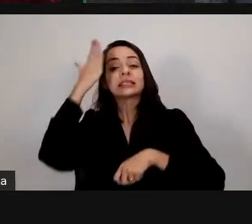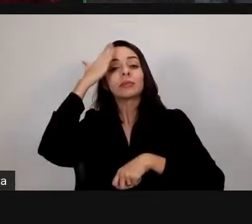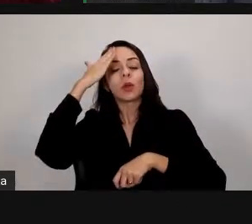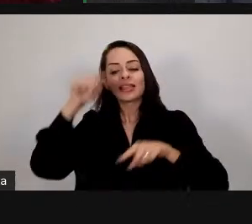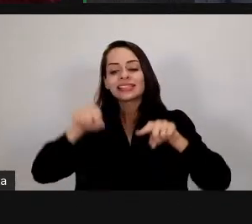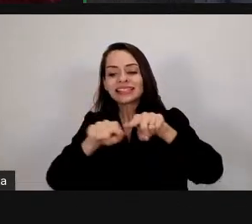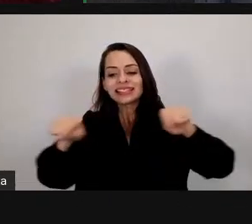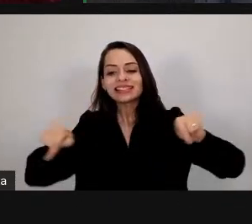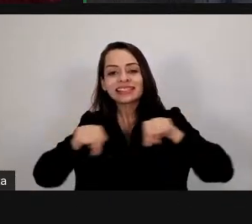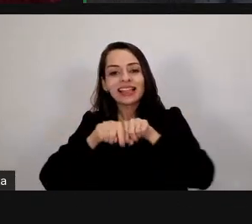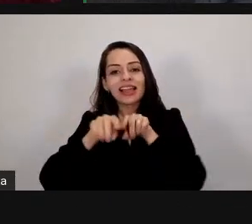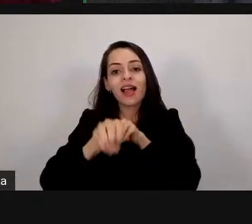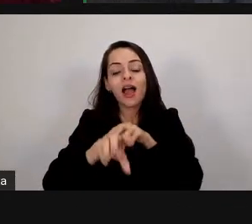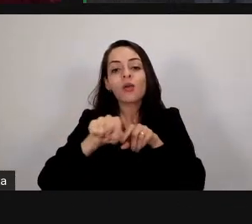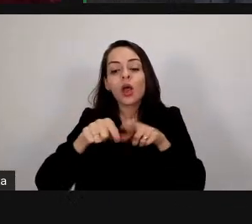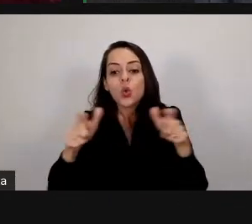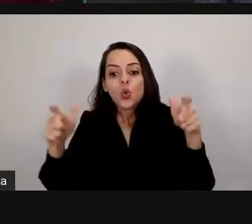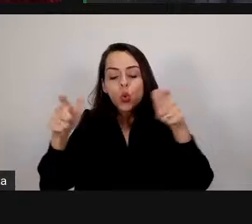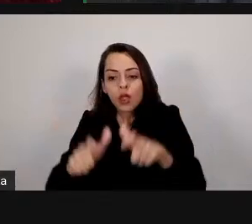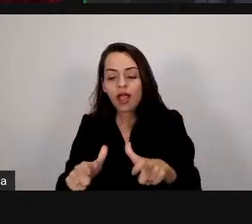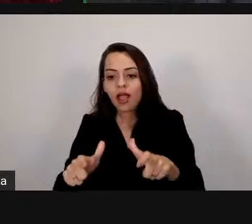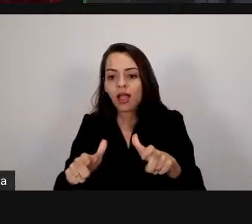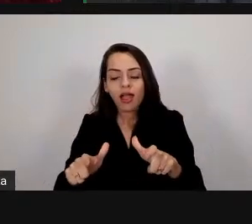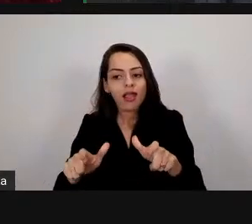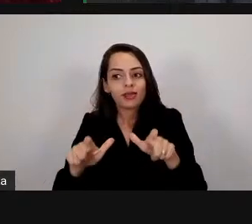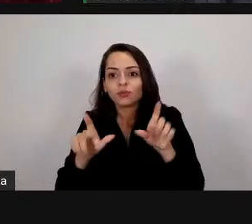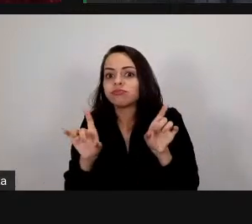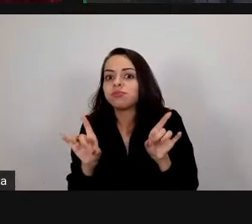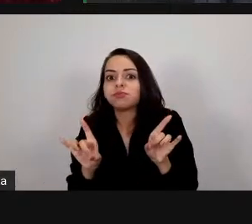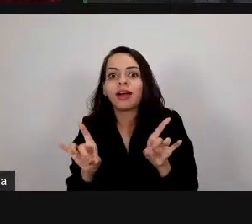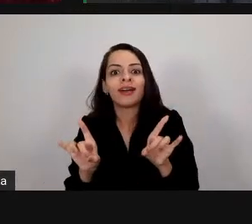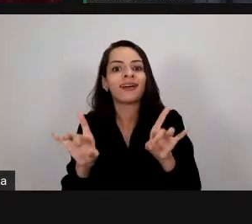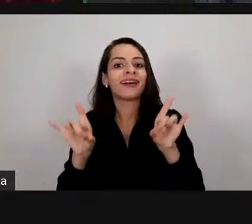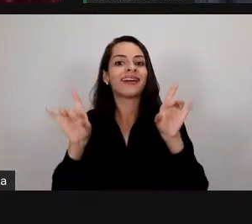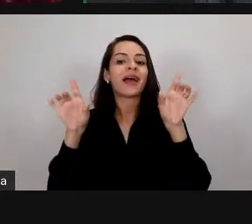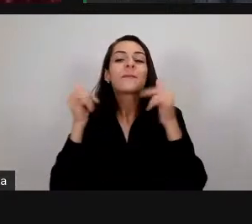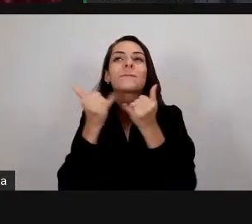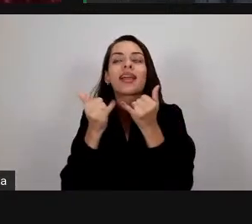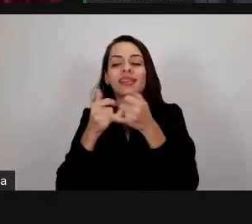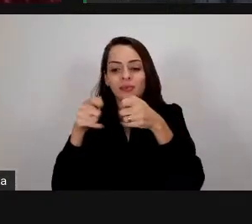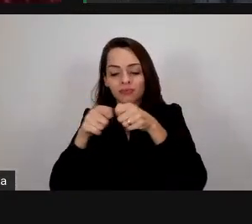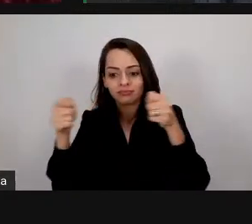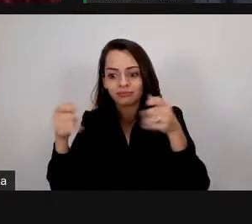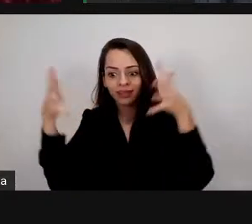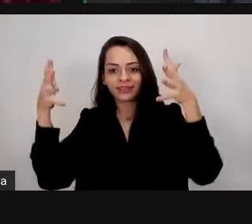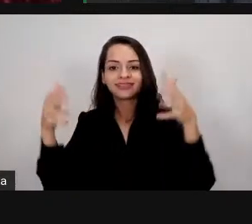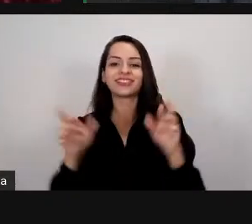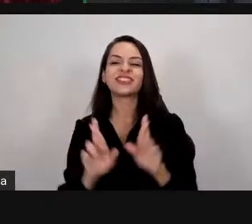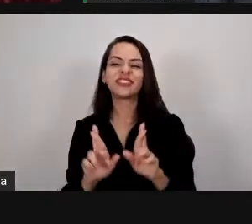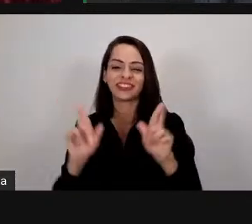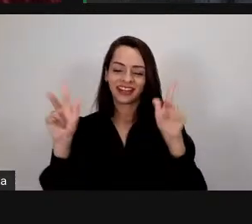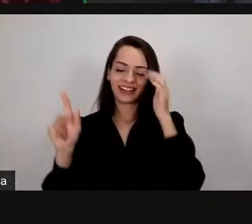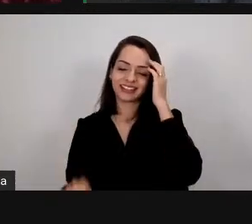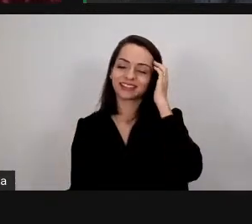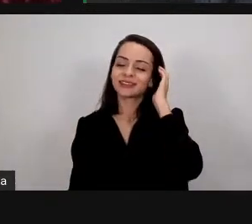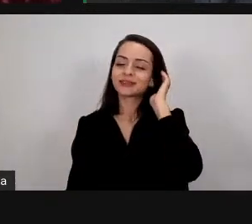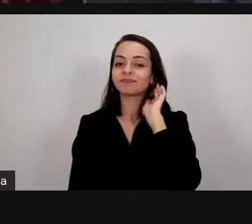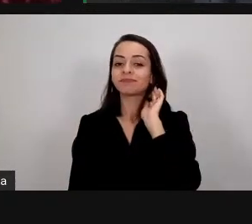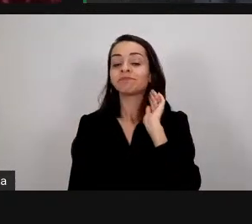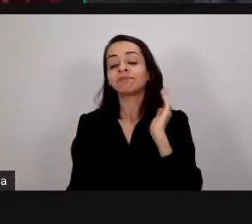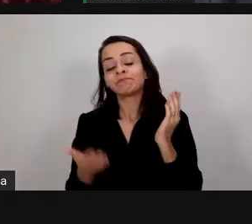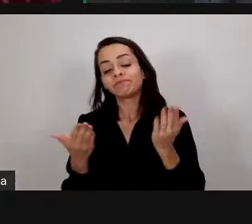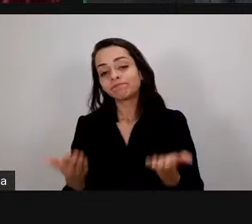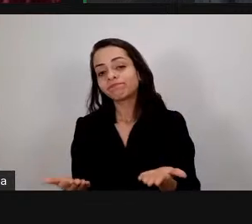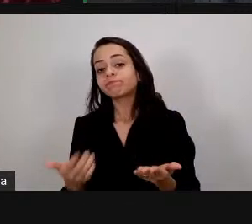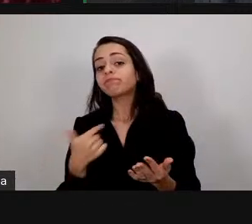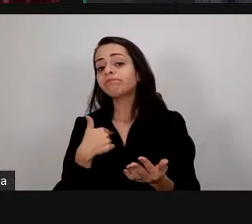exatamente e eu quero lembrar né a questão que a Simone colocou do currículo é muito